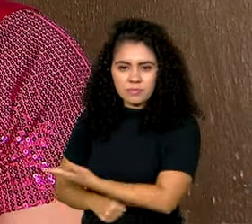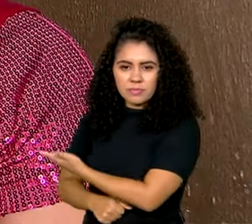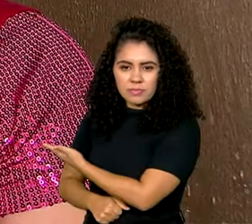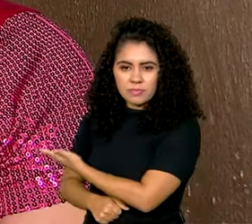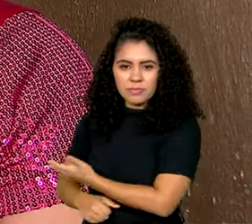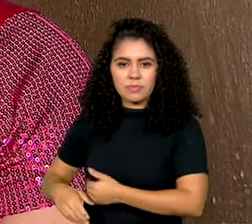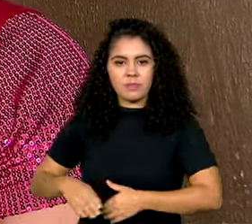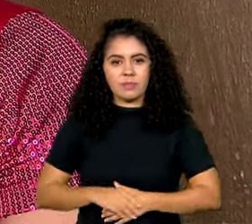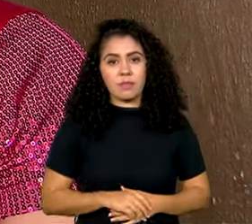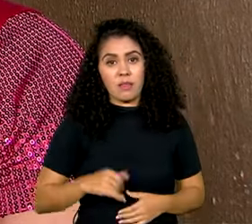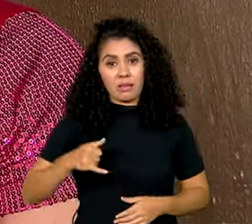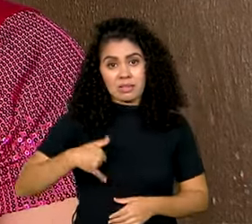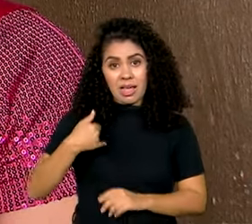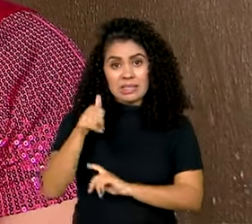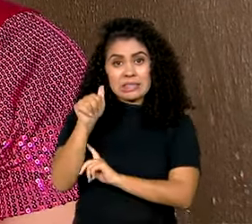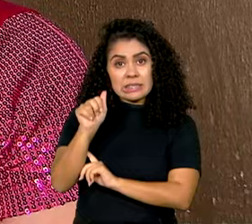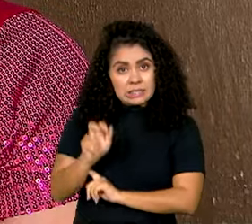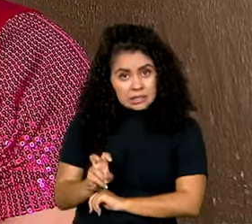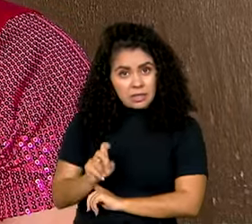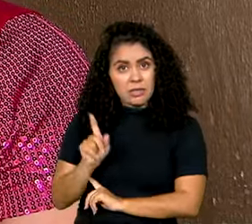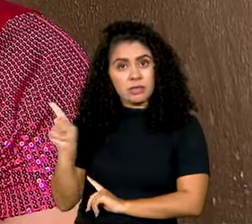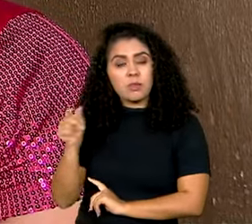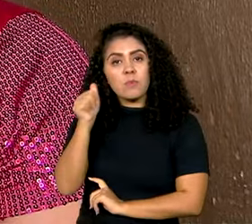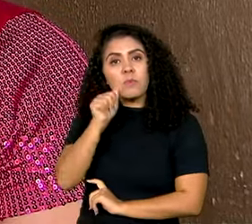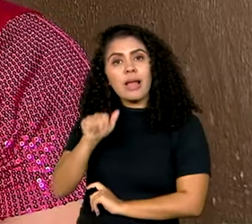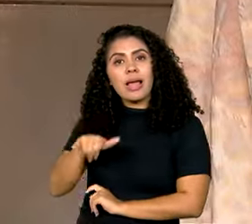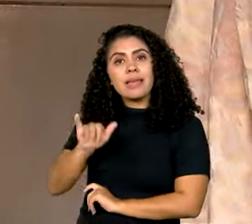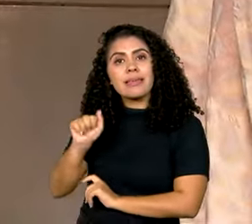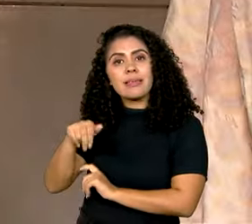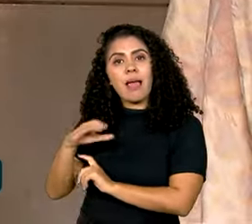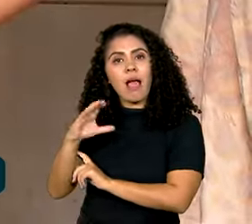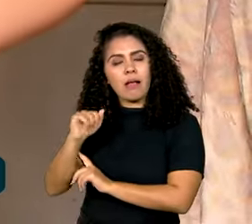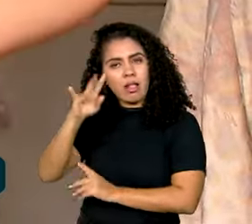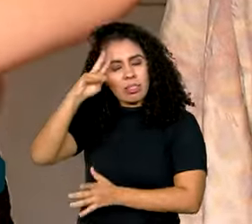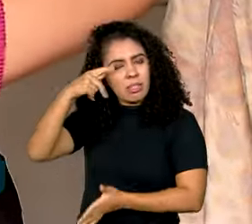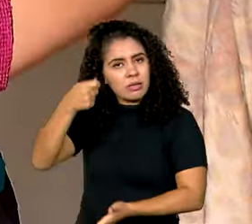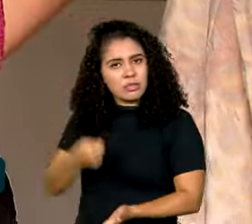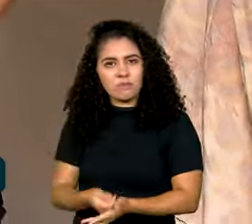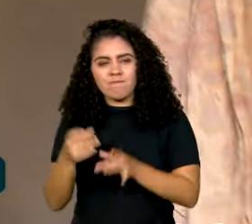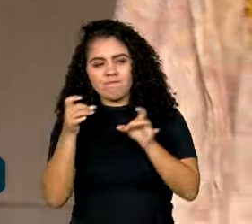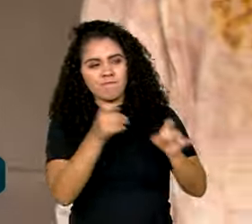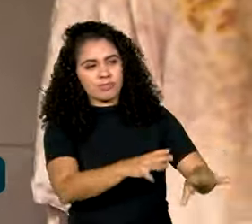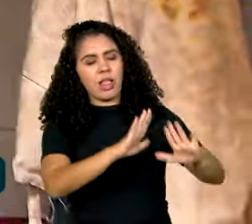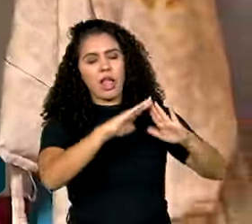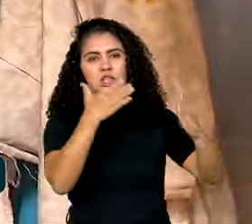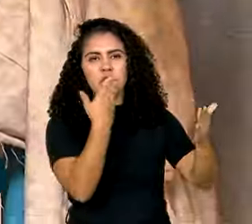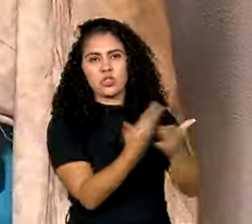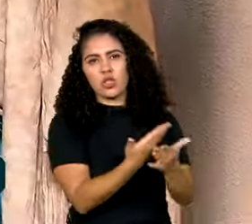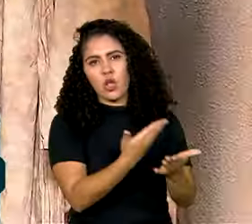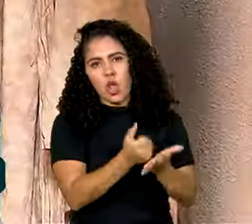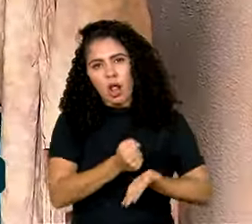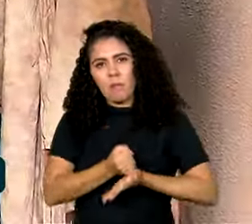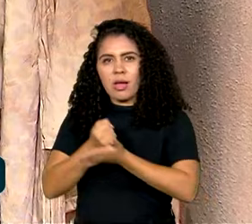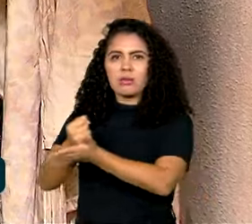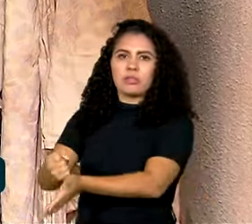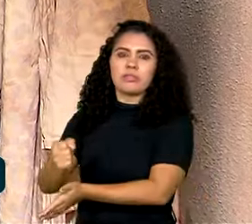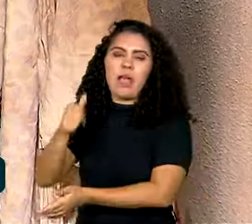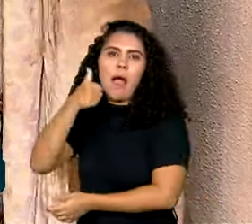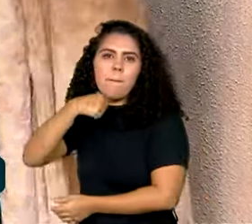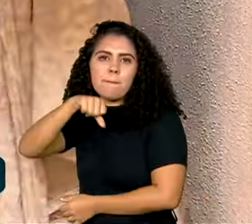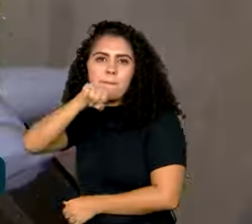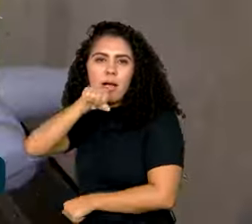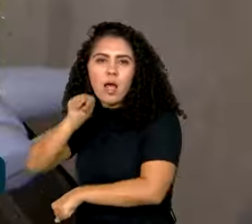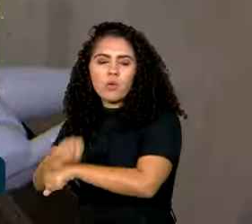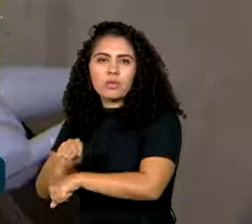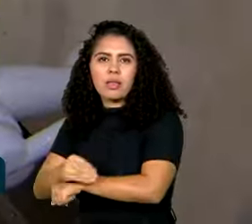Quando tinha 15 anos, Yanka tomou uma decisão. Deixar a escola para ajudar a mãe a cuidar dos cinco irmãos mais